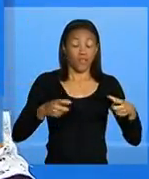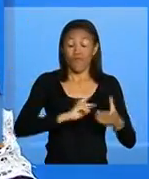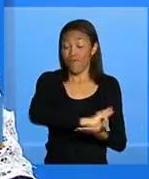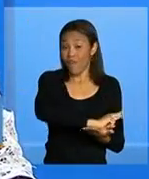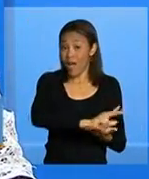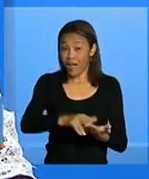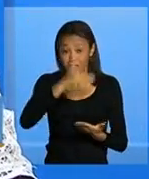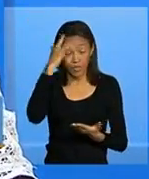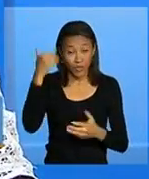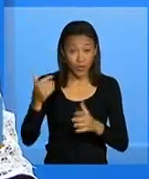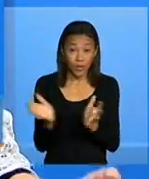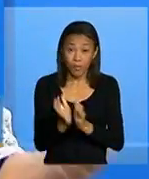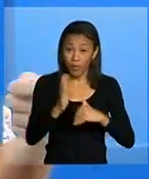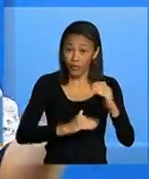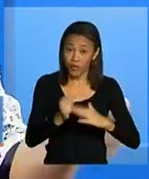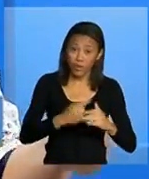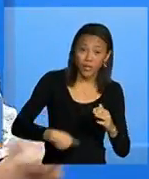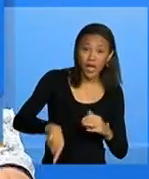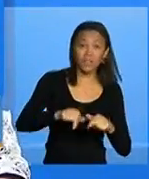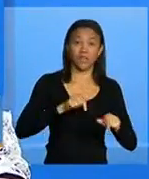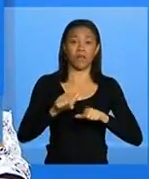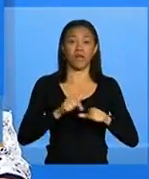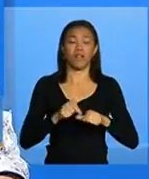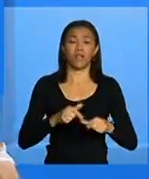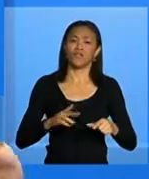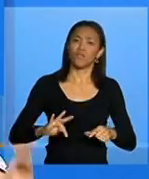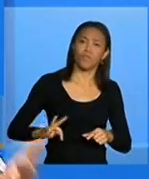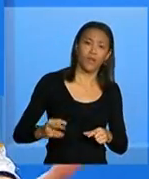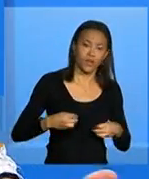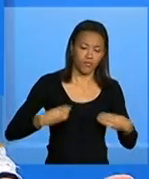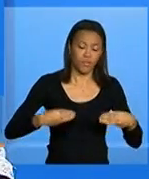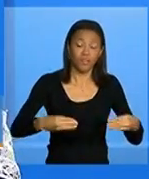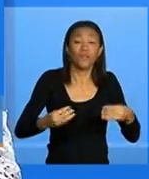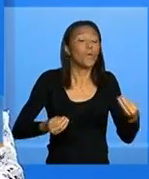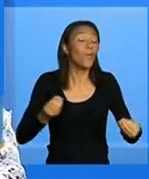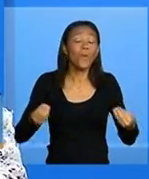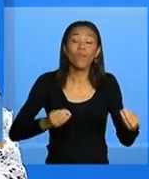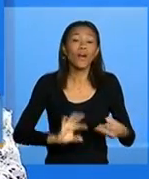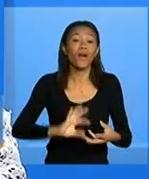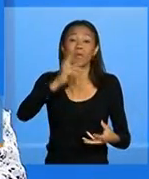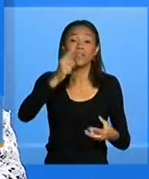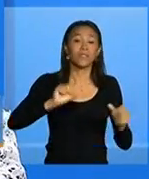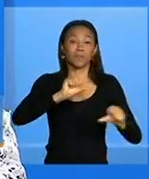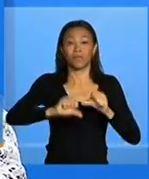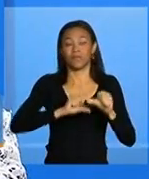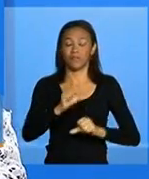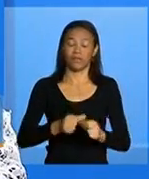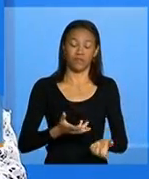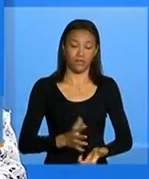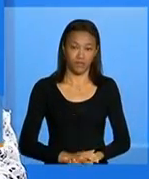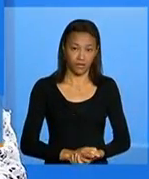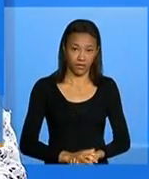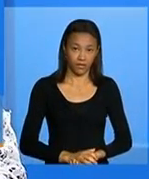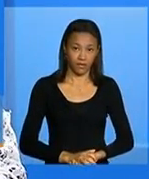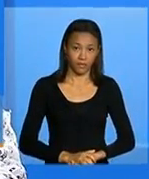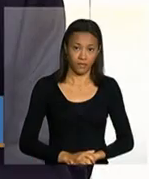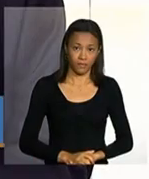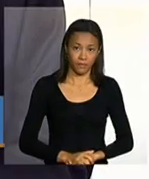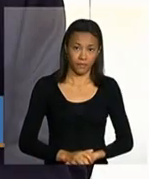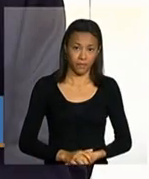trabalhando em conjunto, interligadas. Como é que vai funcionar essa mudança? As mudanças das